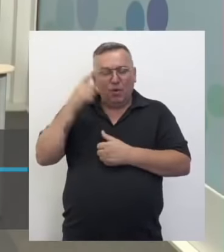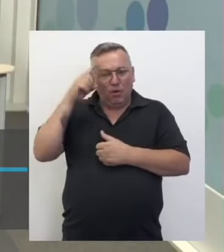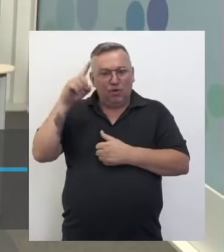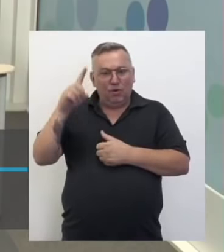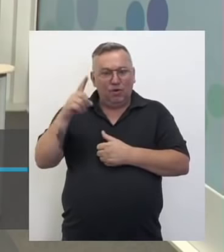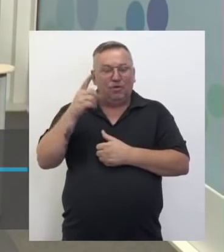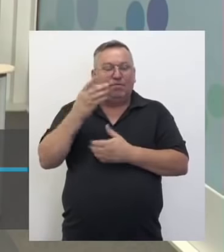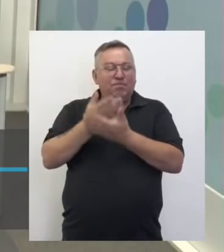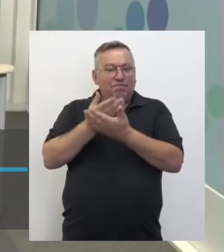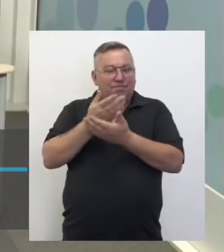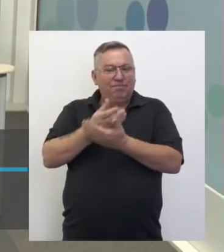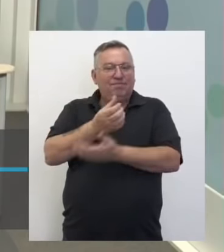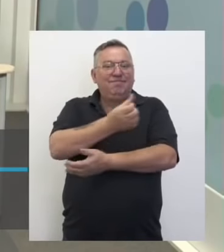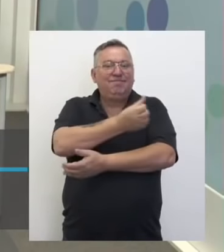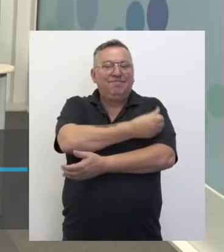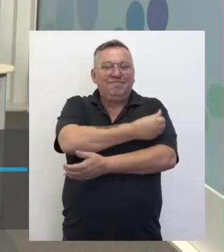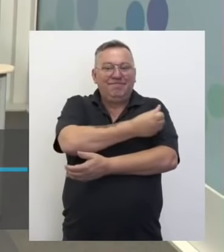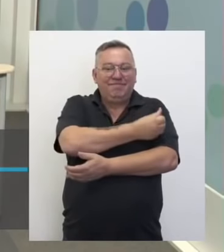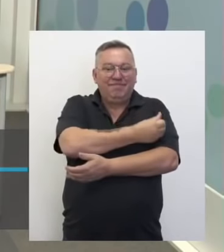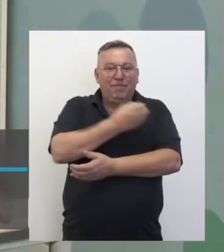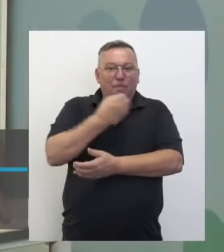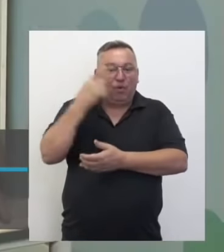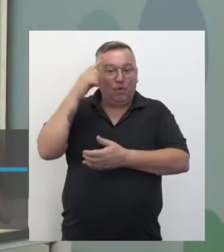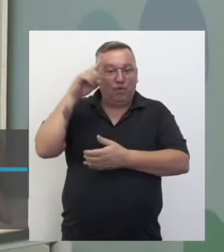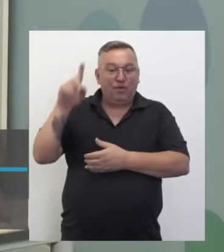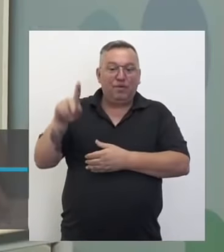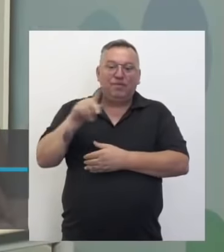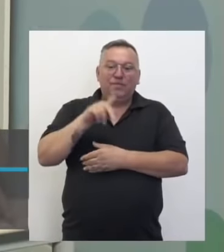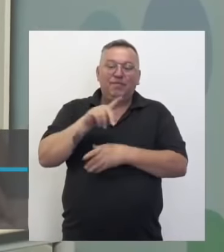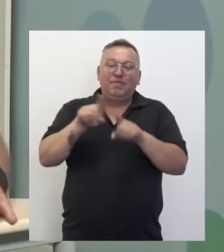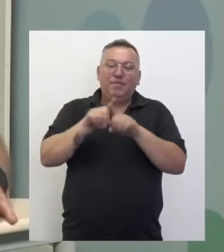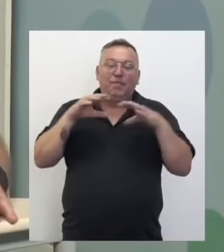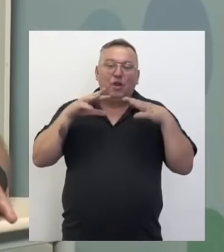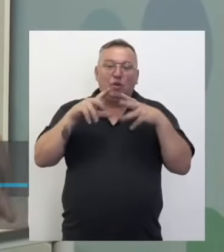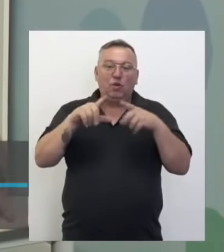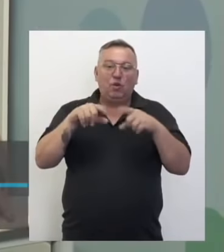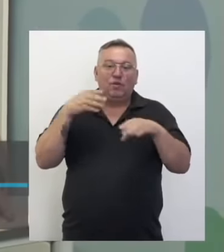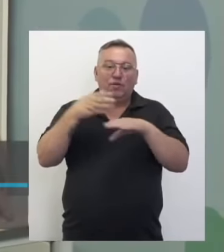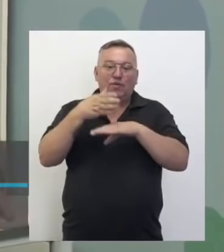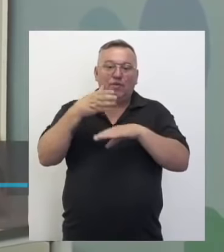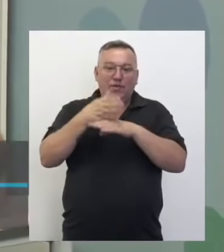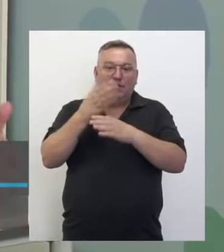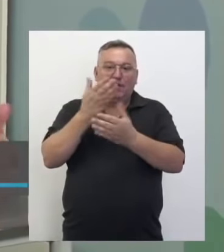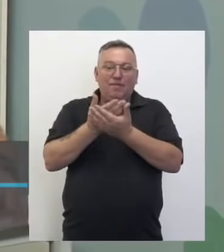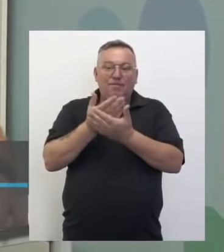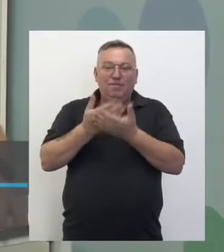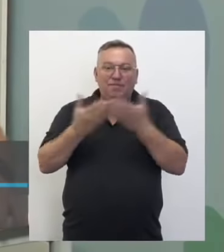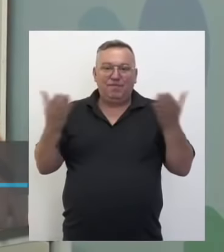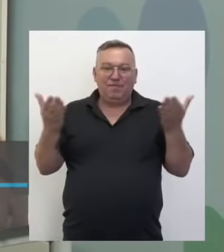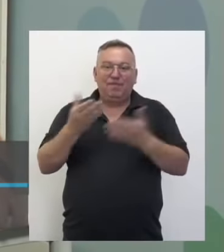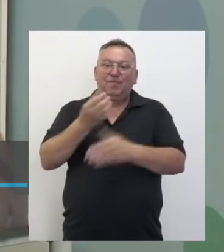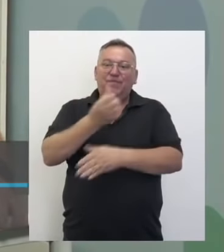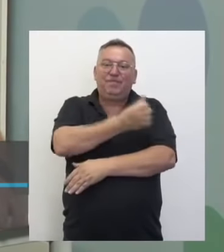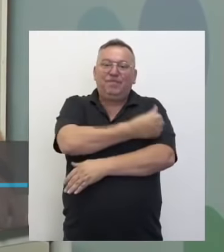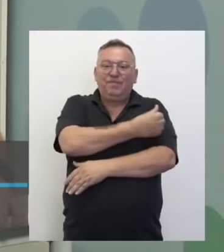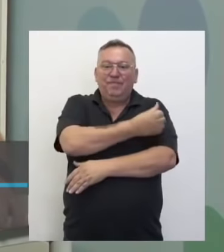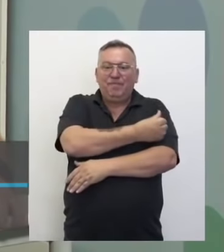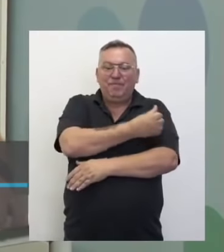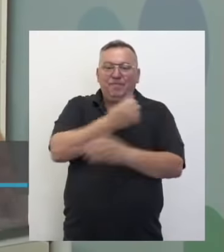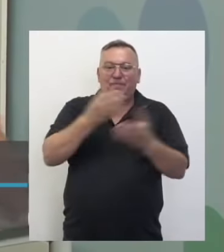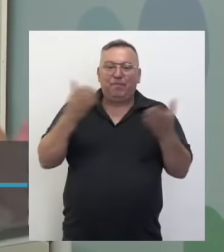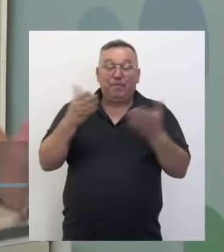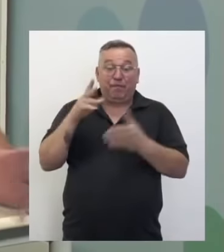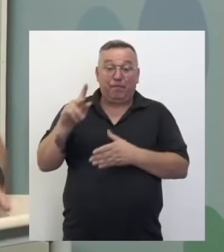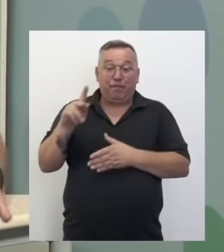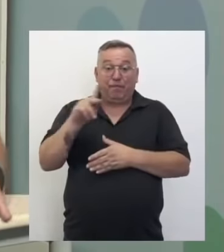aos alunos do sexto ano, bom dia aos professores e a todos que irão participar dessa aula aqui do sexto ano, né? E a